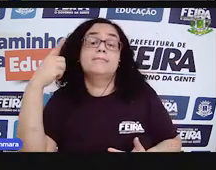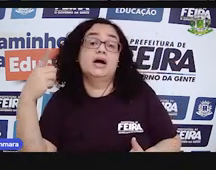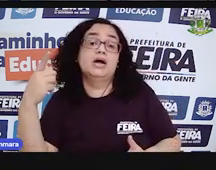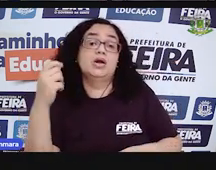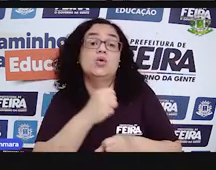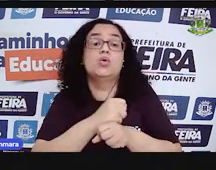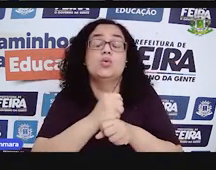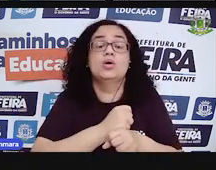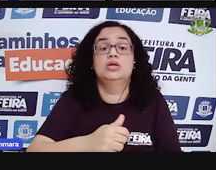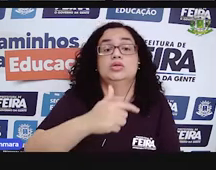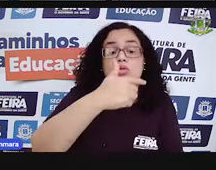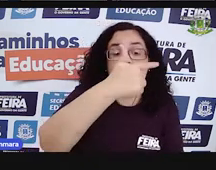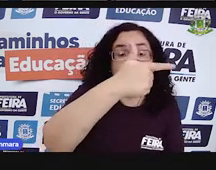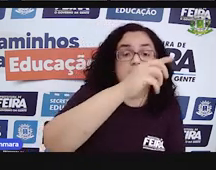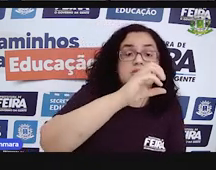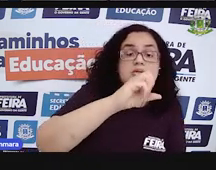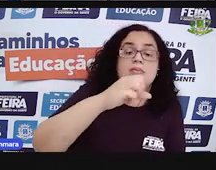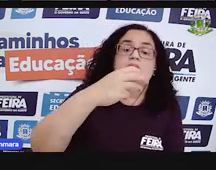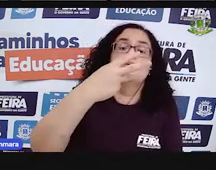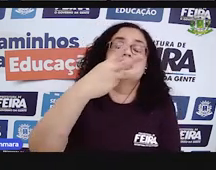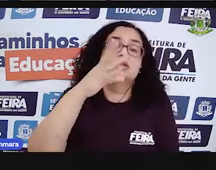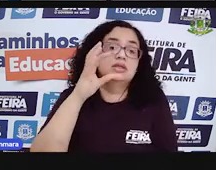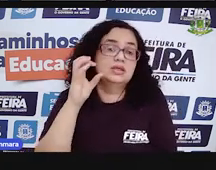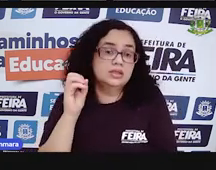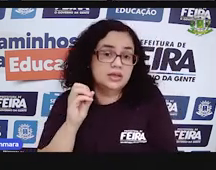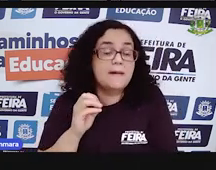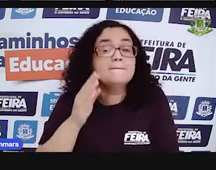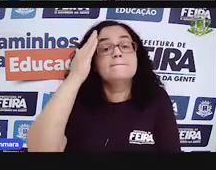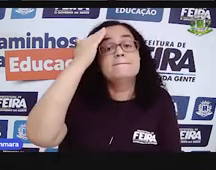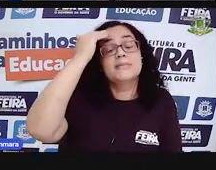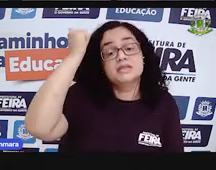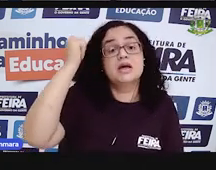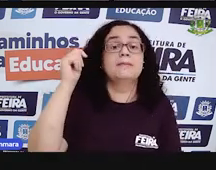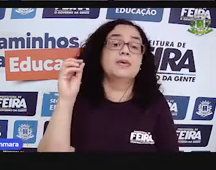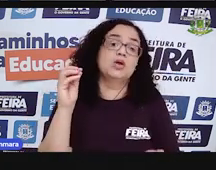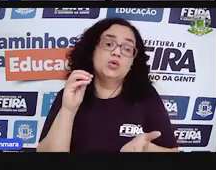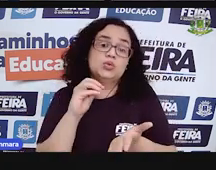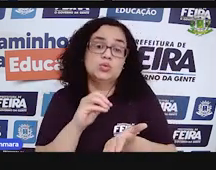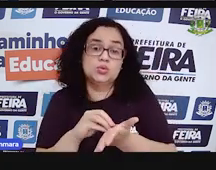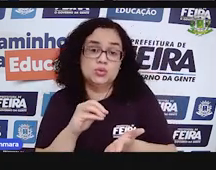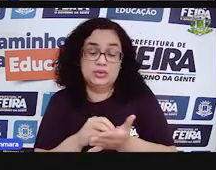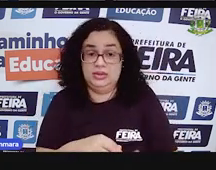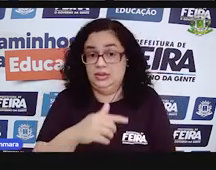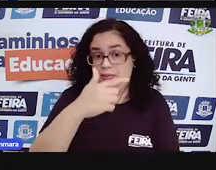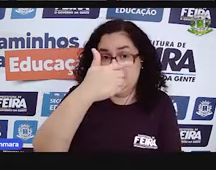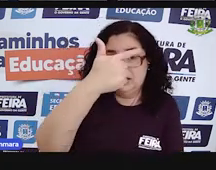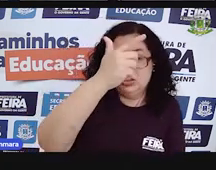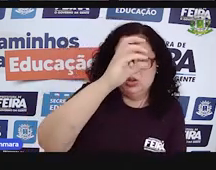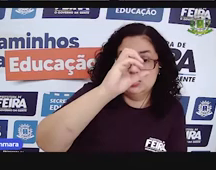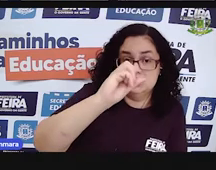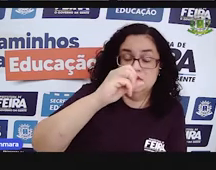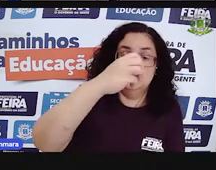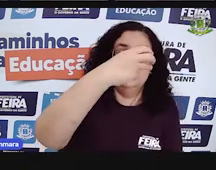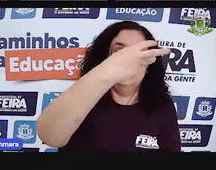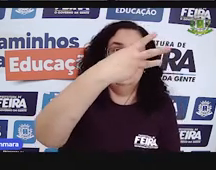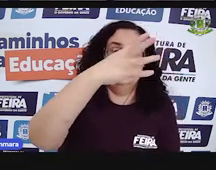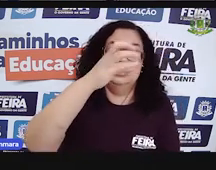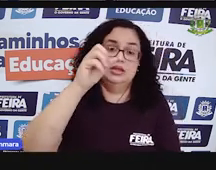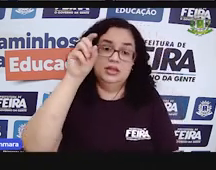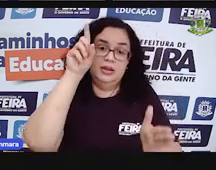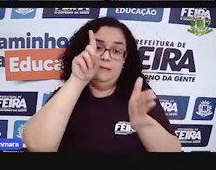2030? Para você descobrir quantos anos faltam, você vai ter que fazer 2030 menos